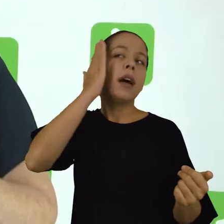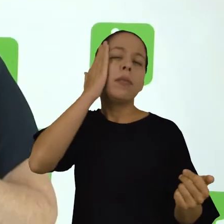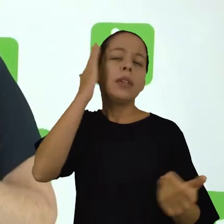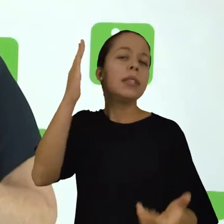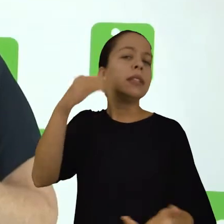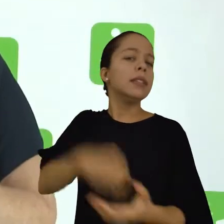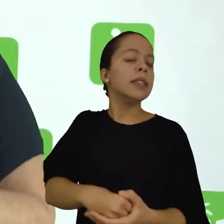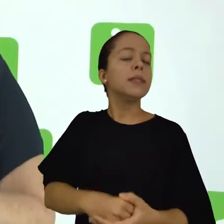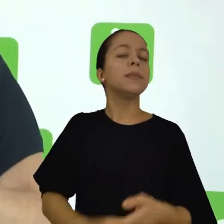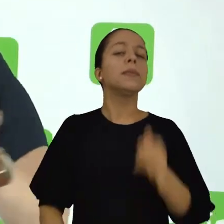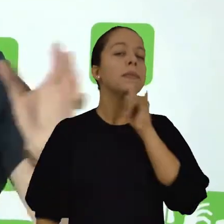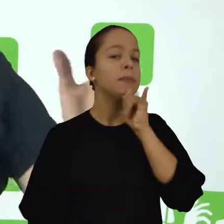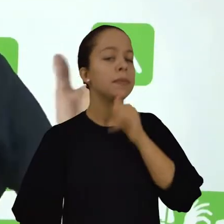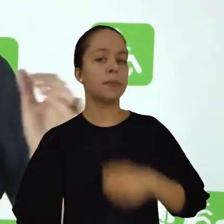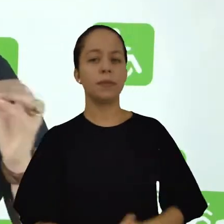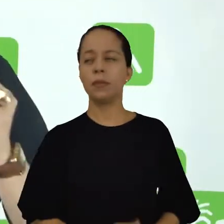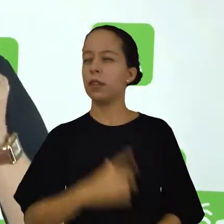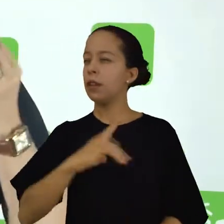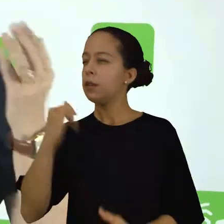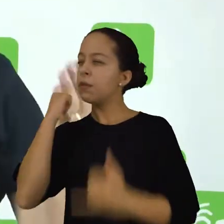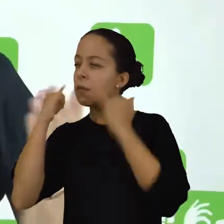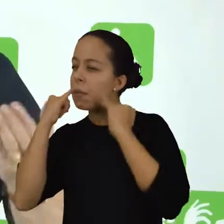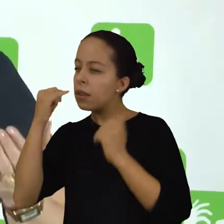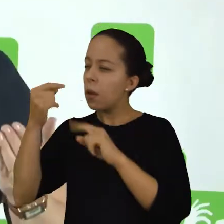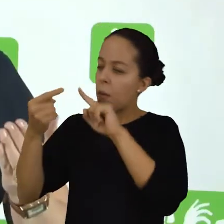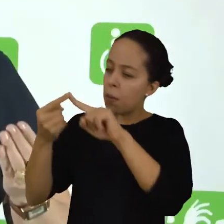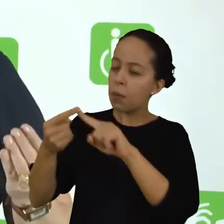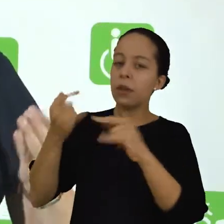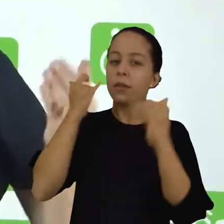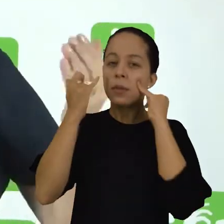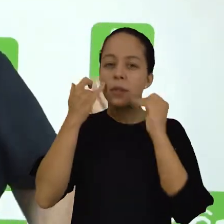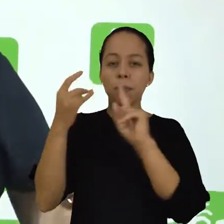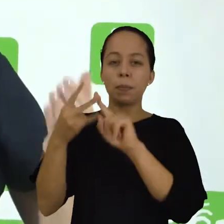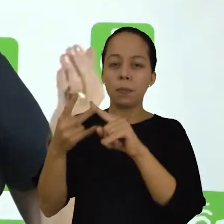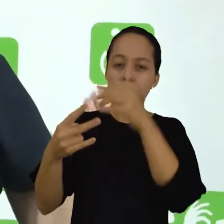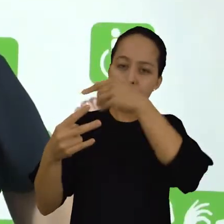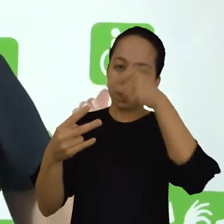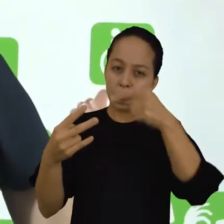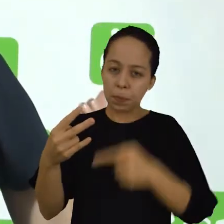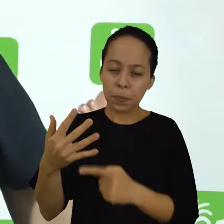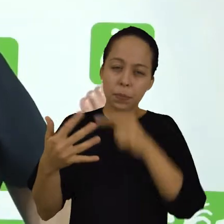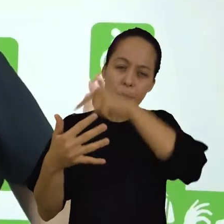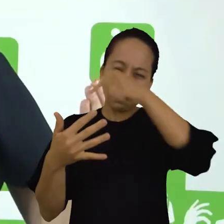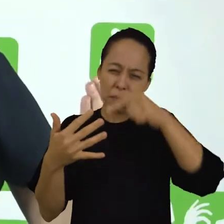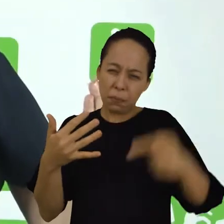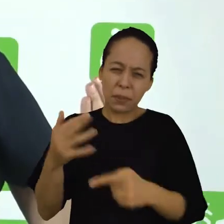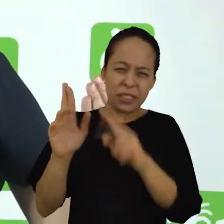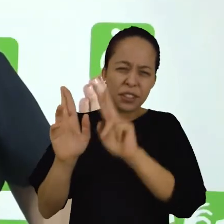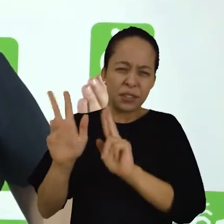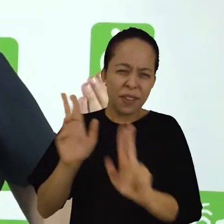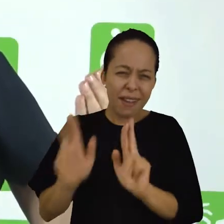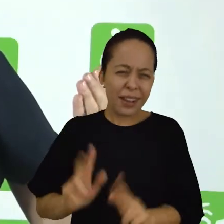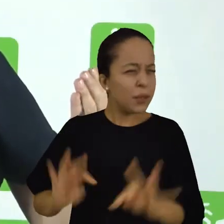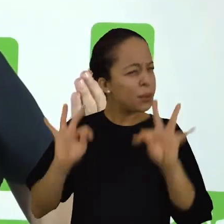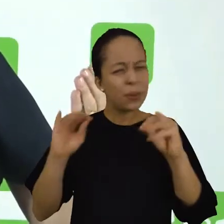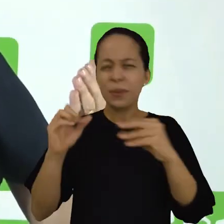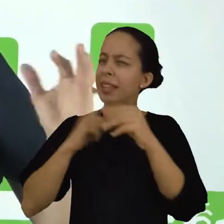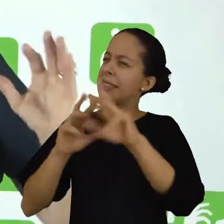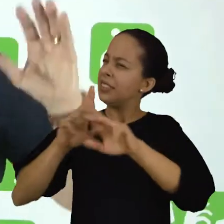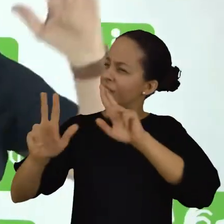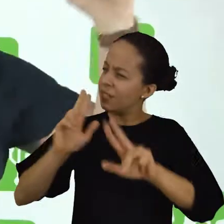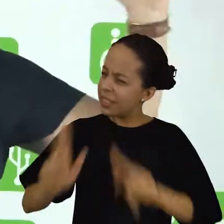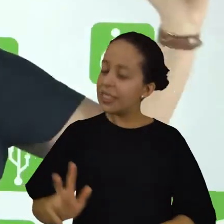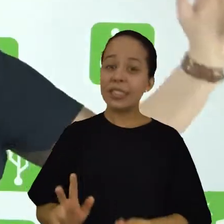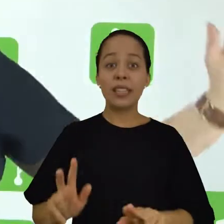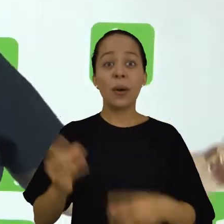o que há de diferente entre as informações. E daí, certamente, ele vai ter dificuldade em